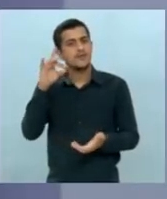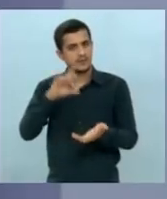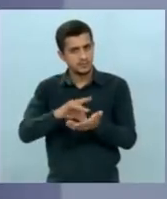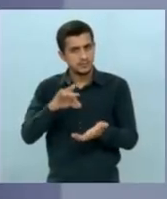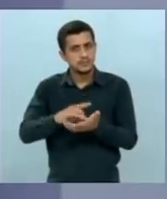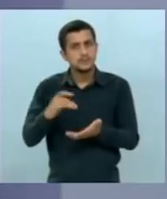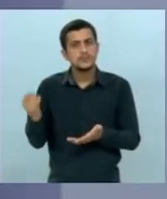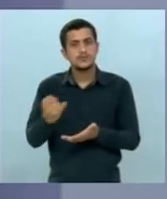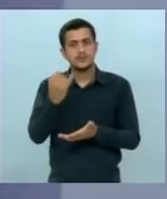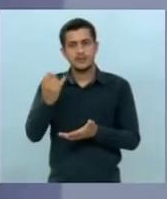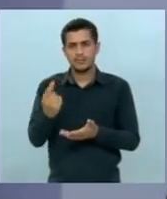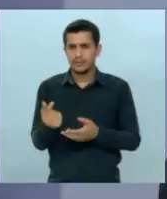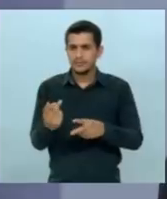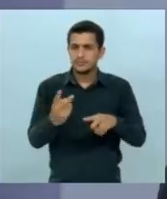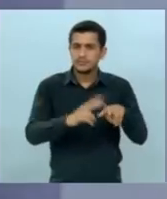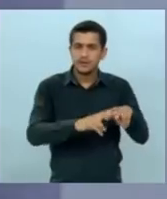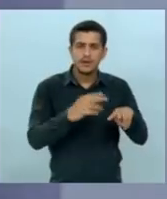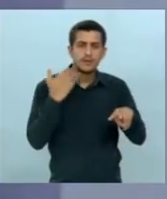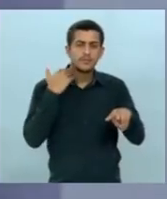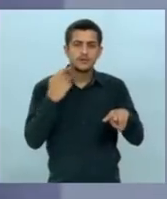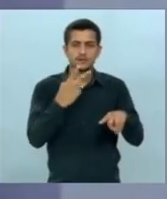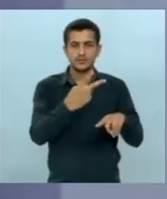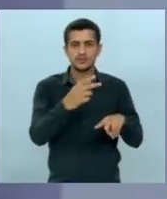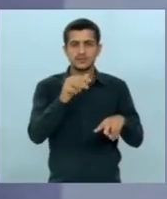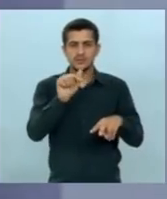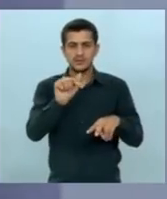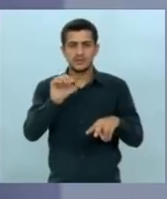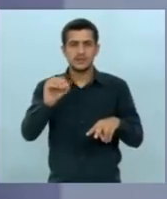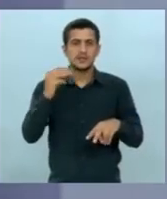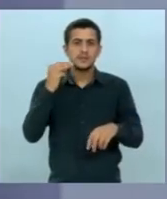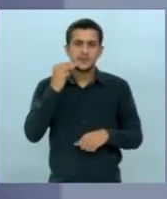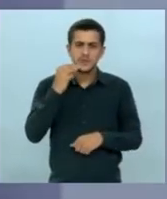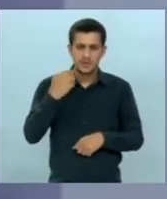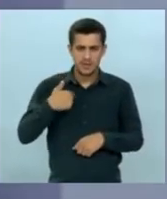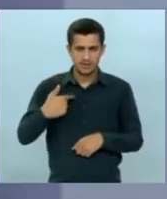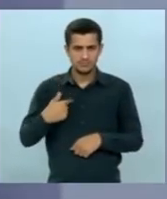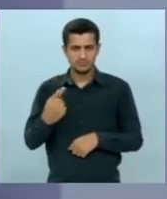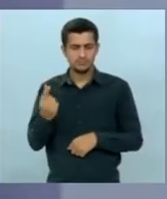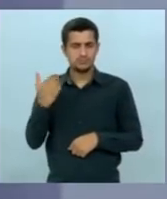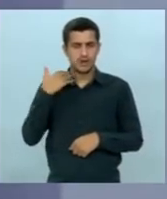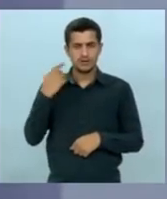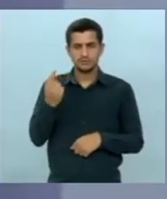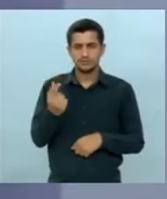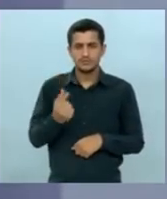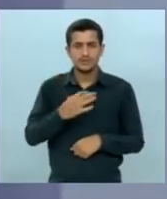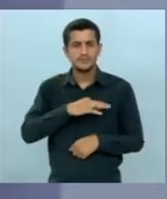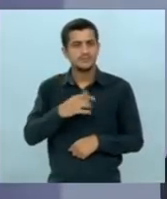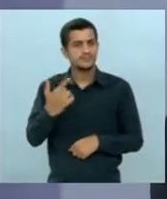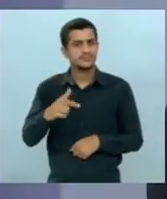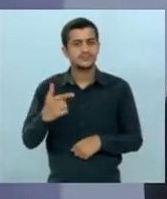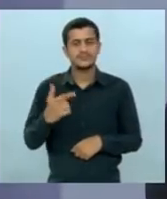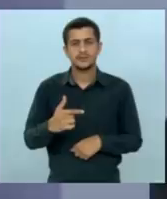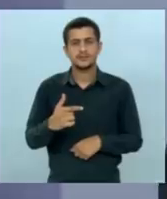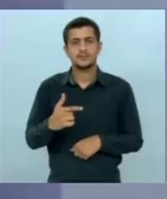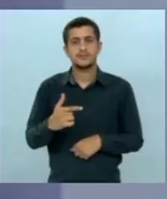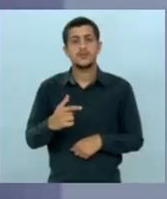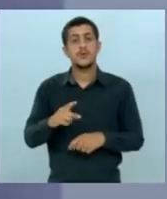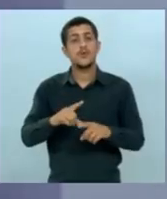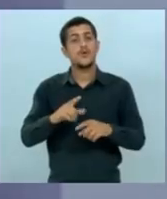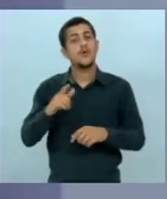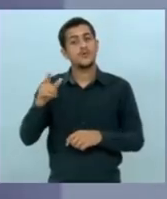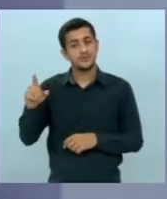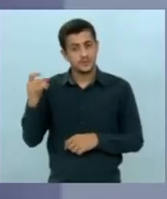não teve bloqueio de 270 milhões até porque não tenho isso nas minhas contas e outra coisa importante